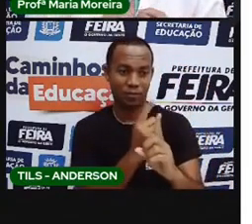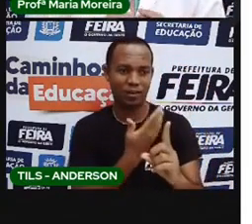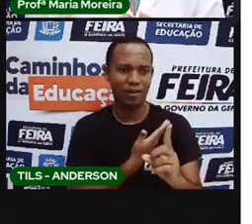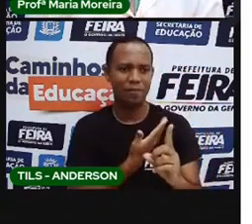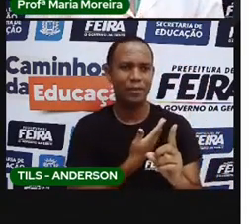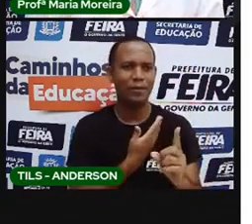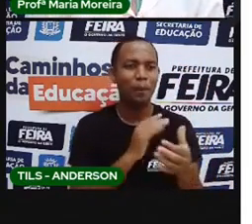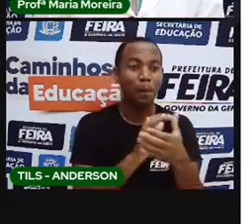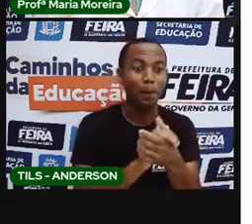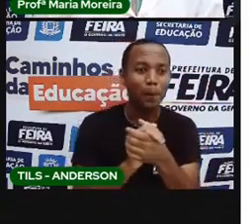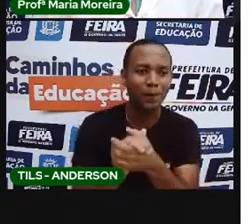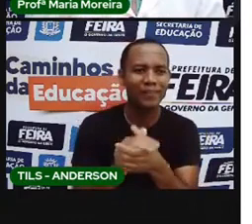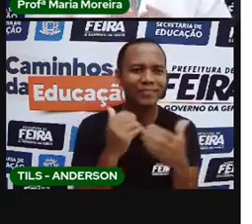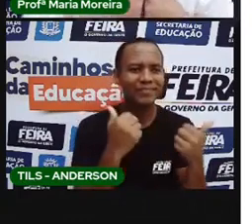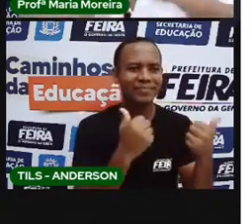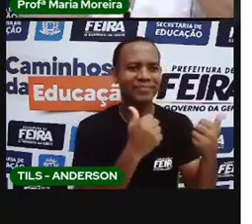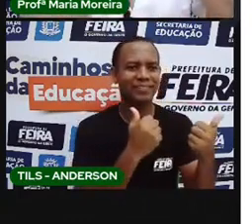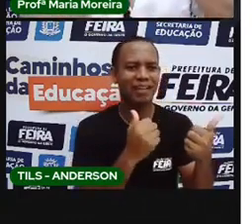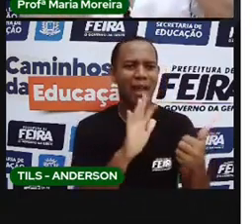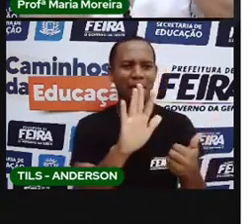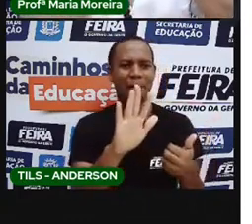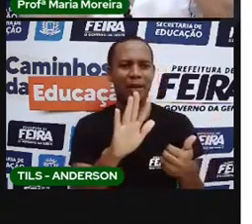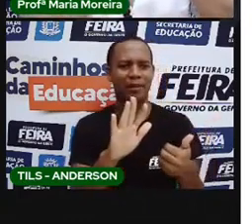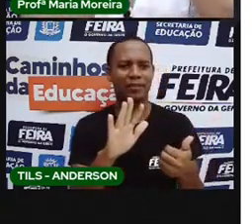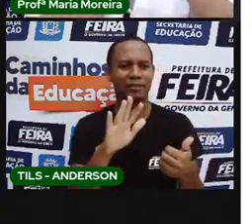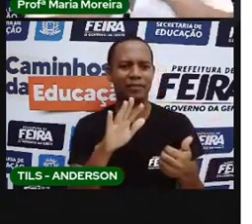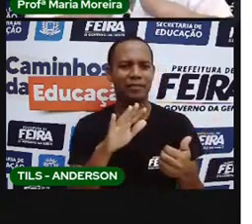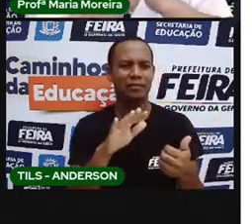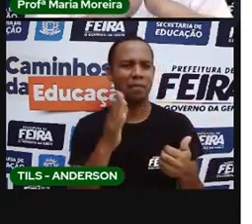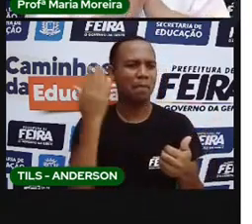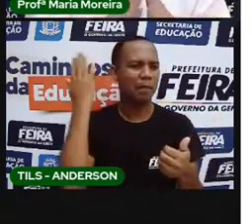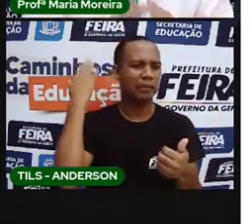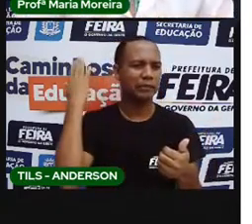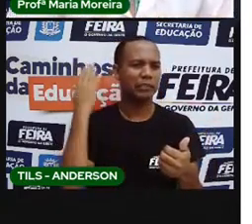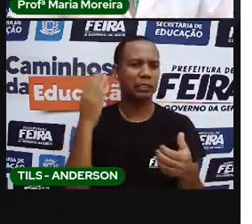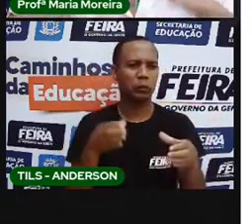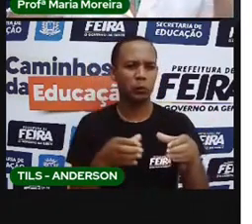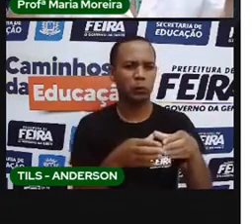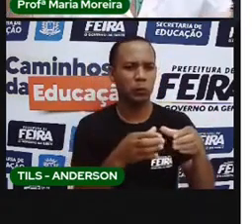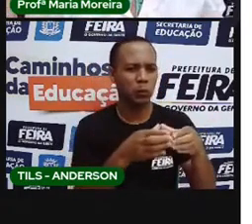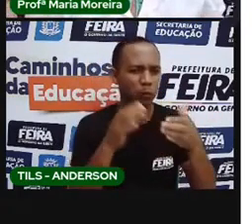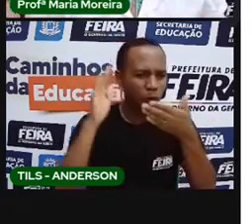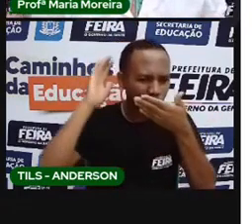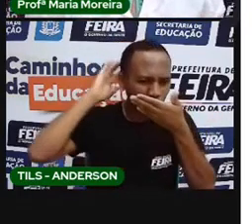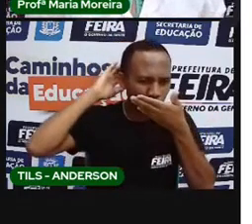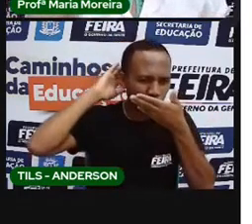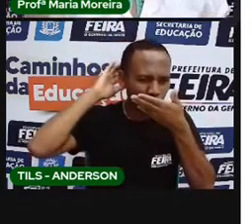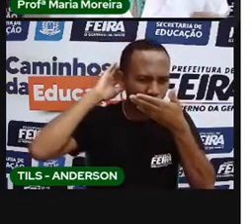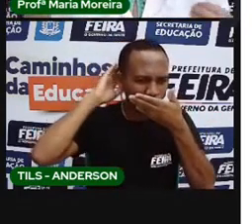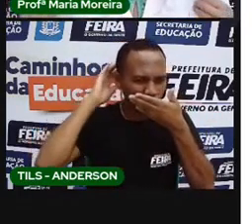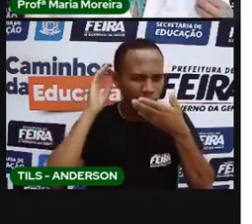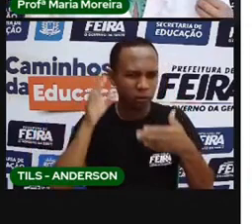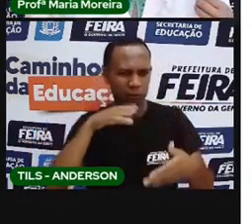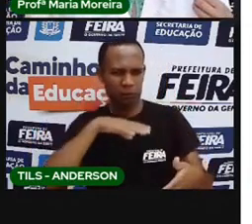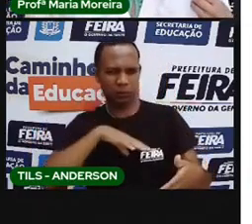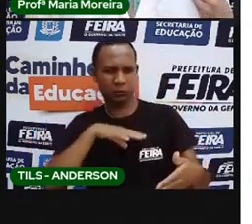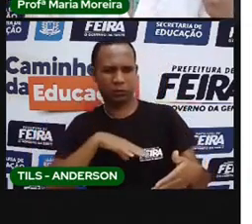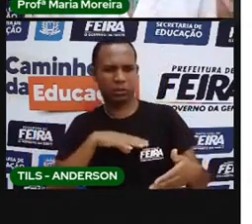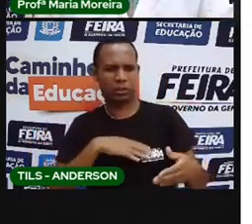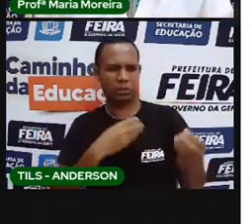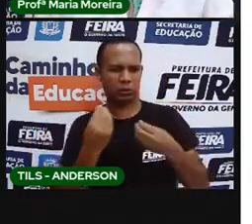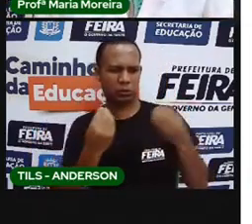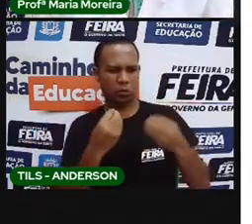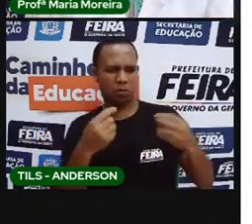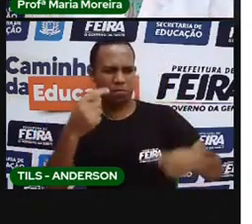caso do encontro dos portugueses com os indígenas, será que esse encontro foi um encontro amigável, ou será que esse encontro, na verdade, rolou uma batalha,